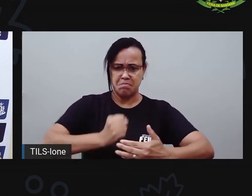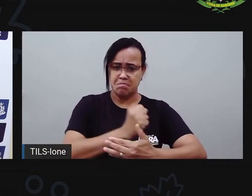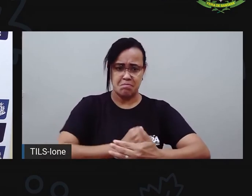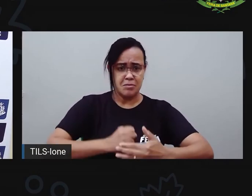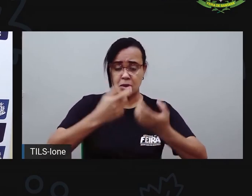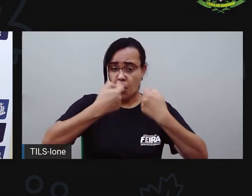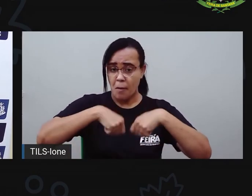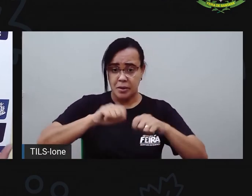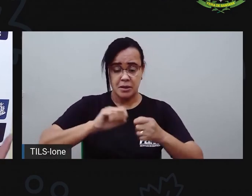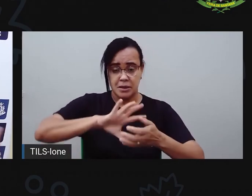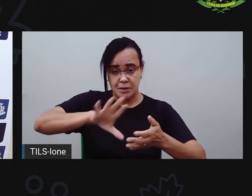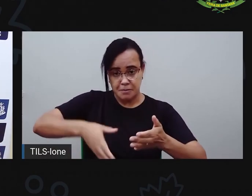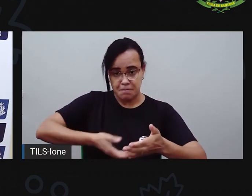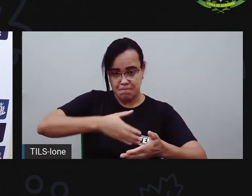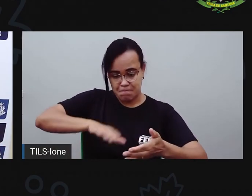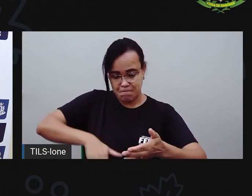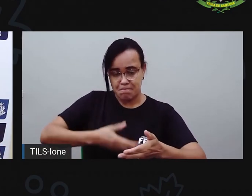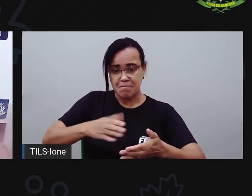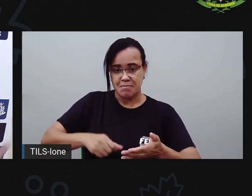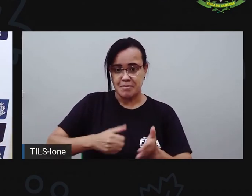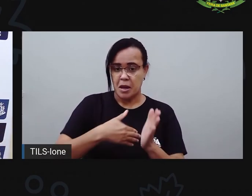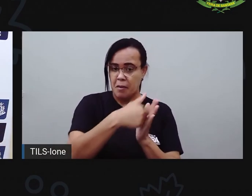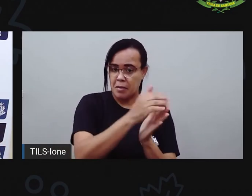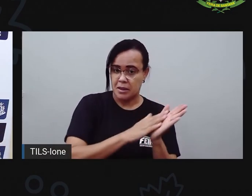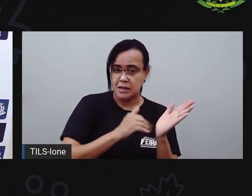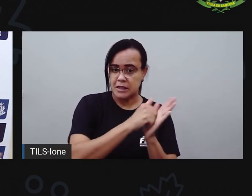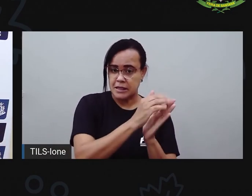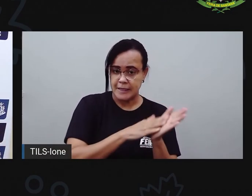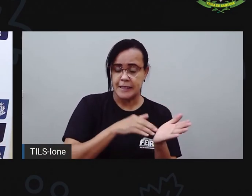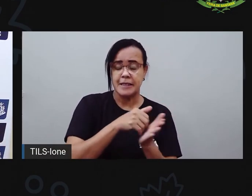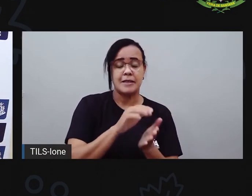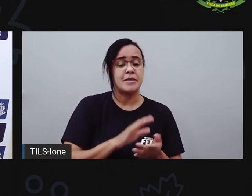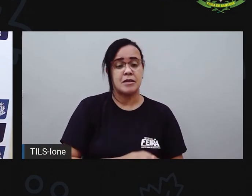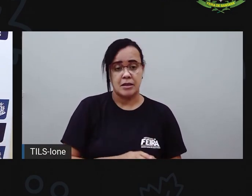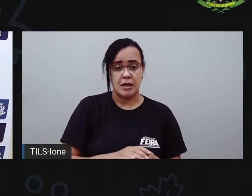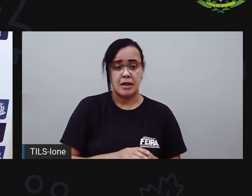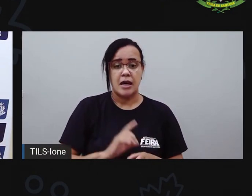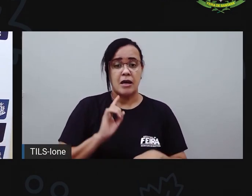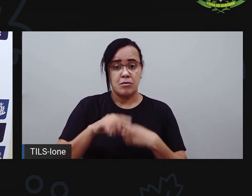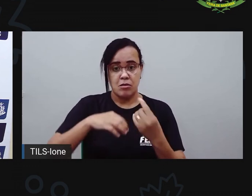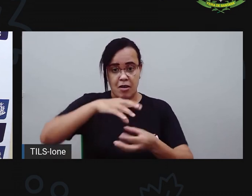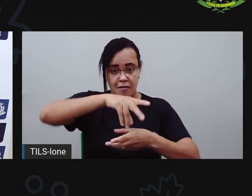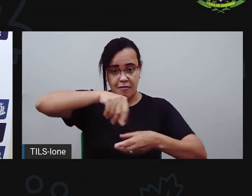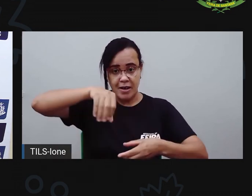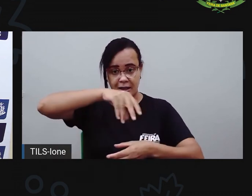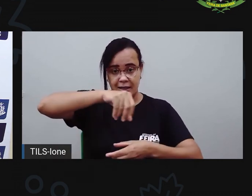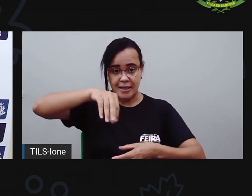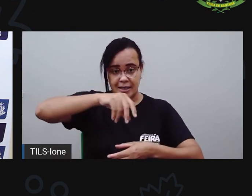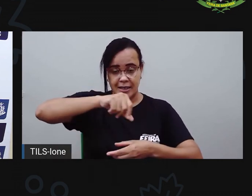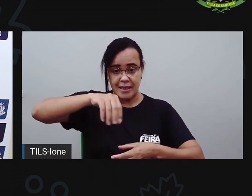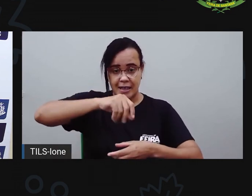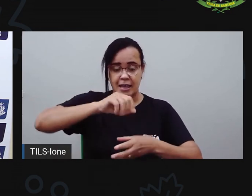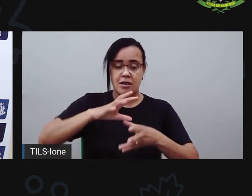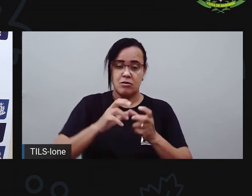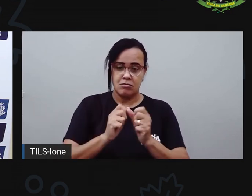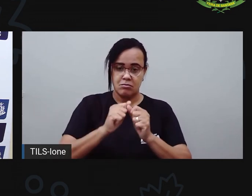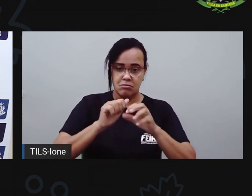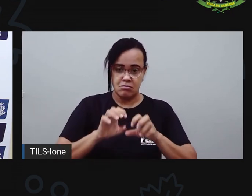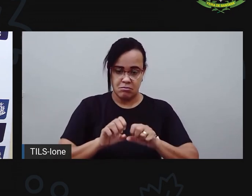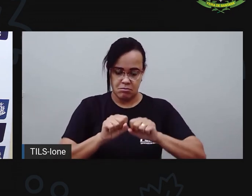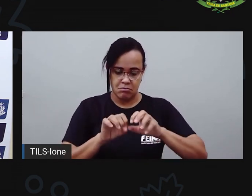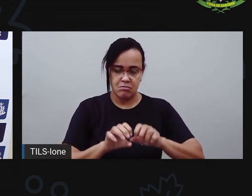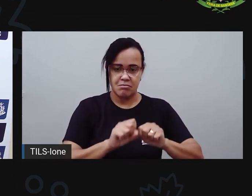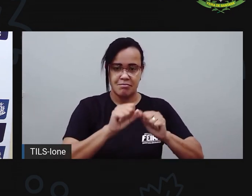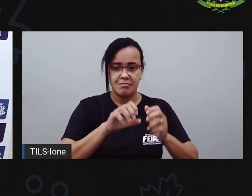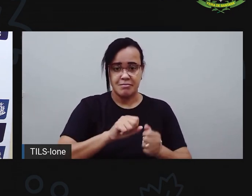Mexeu ela bastante, a manteiga, os outros ingredientes. Quando ela colocou a farinha de trigo, ela foi mexendo o suficiente só